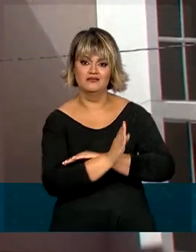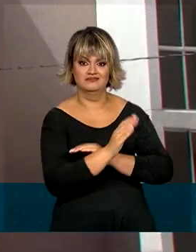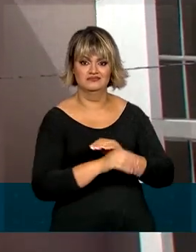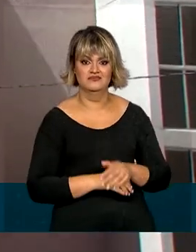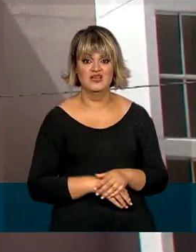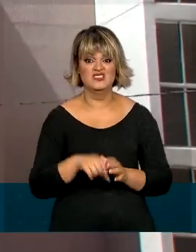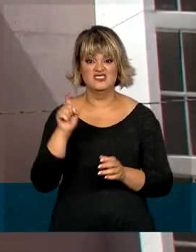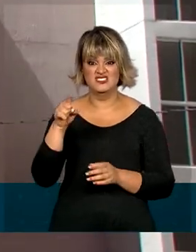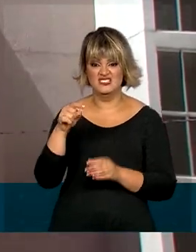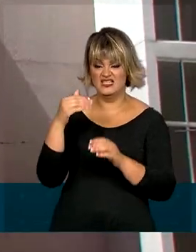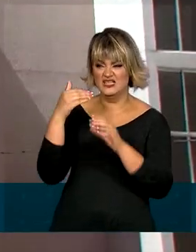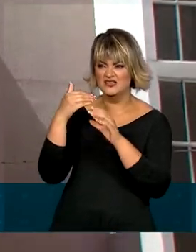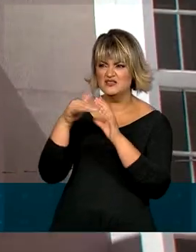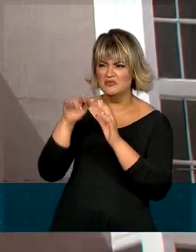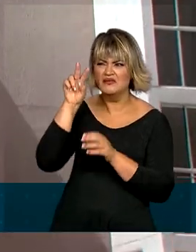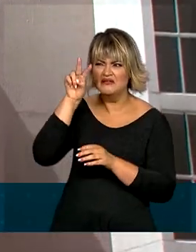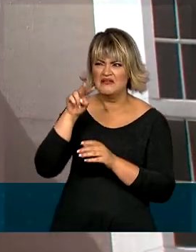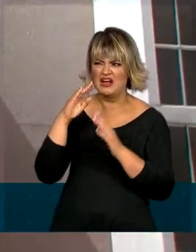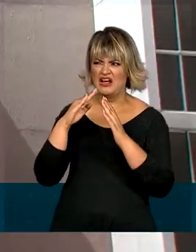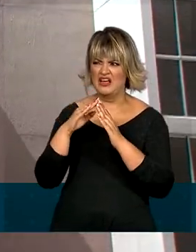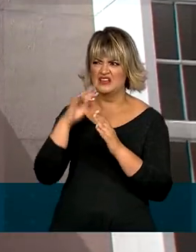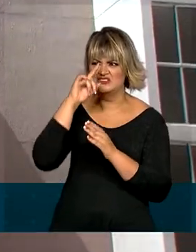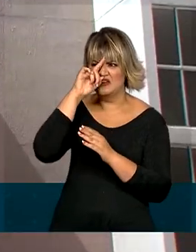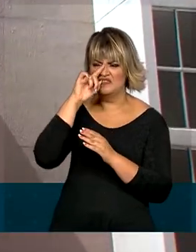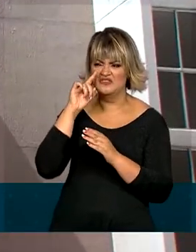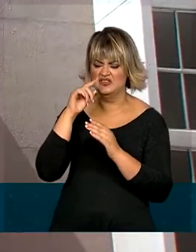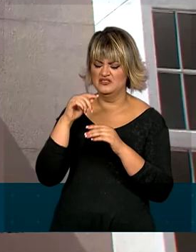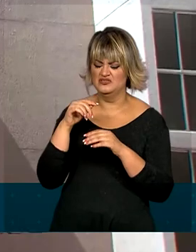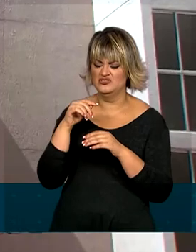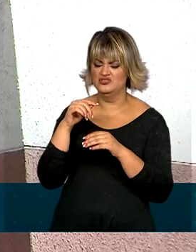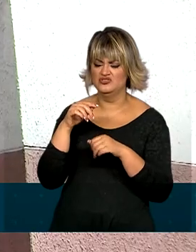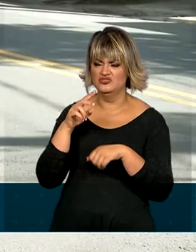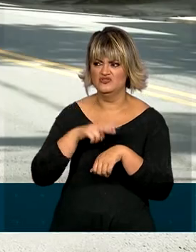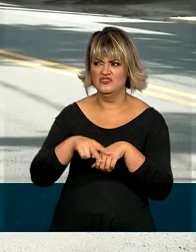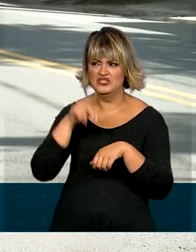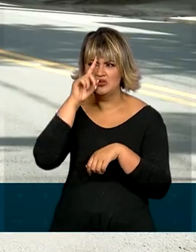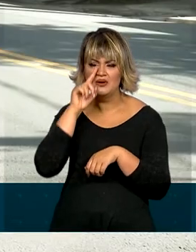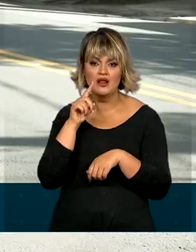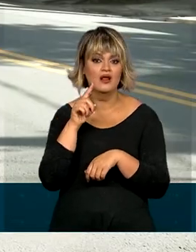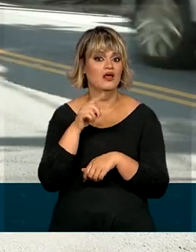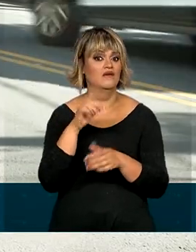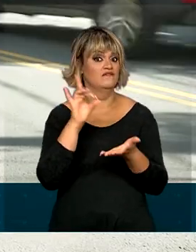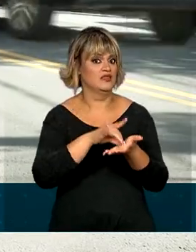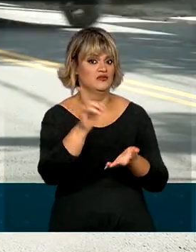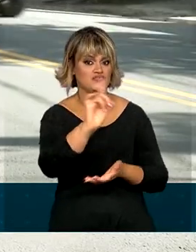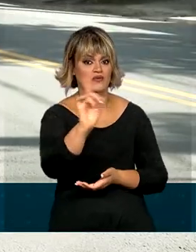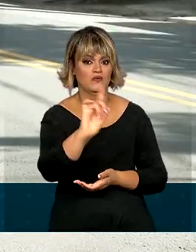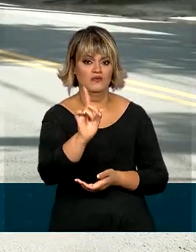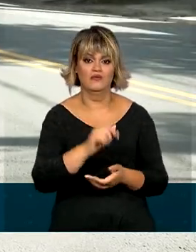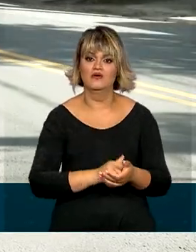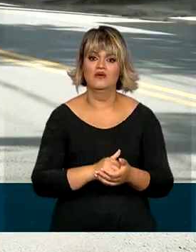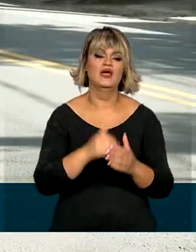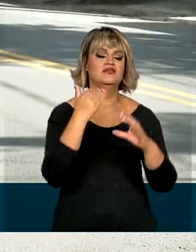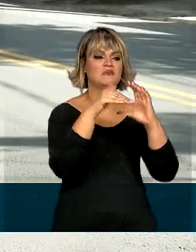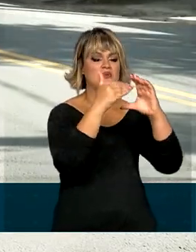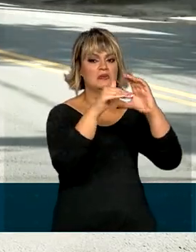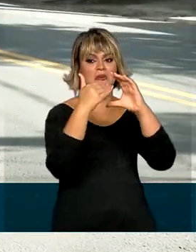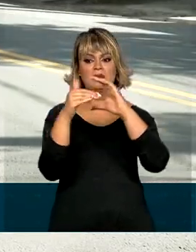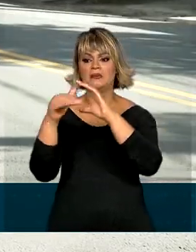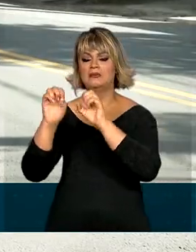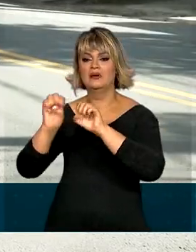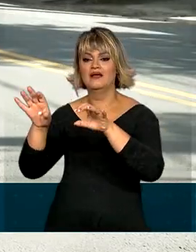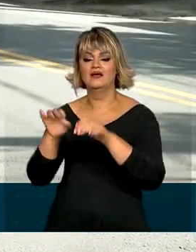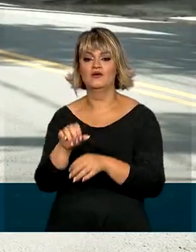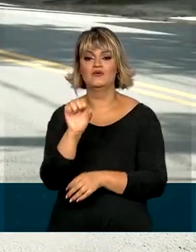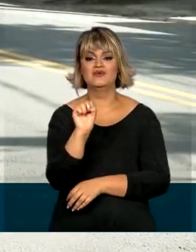receber um e-mail com esse conteúdo, não é do governo federal. Esse conteúdo vem sendo espalhado aí por e-mail